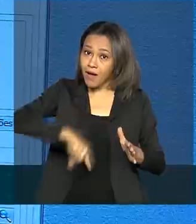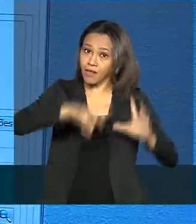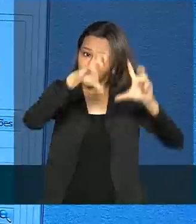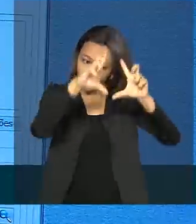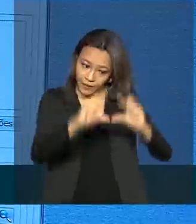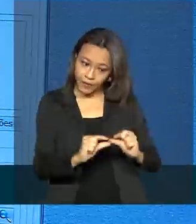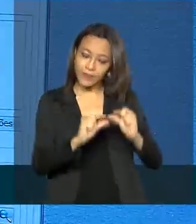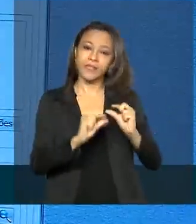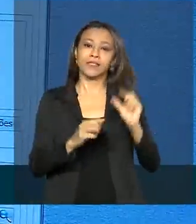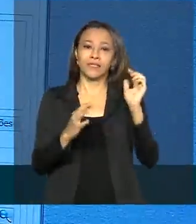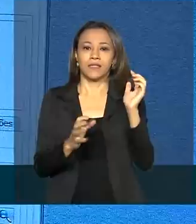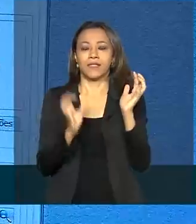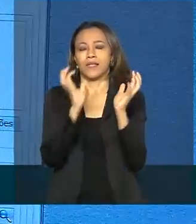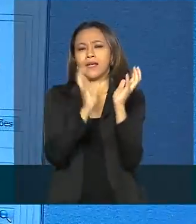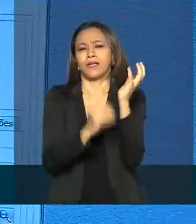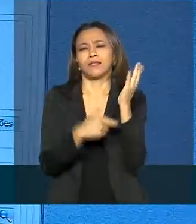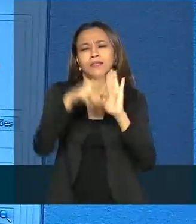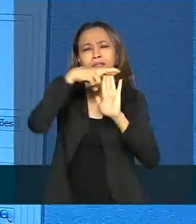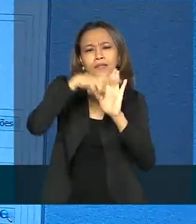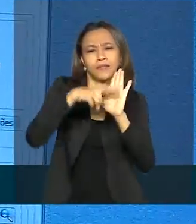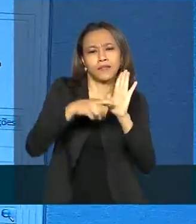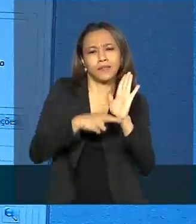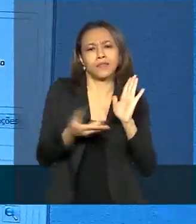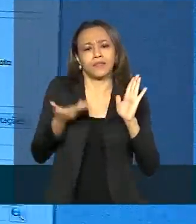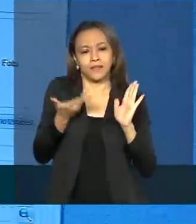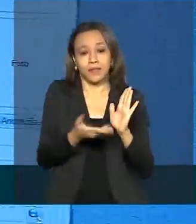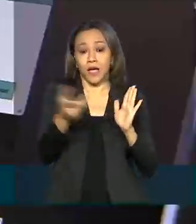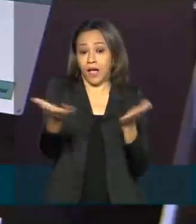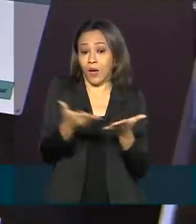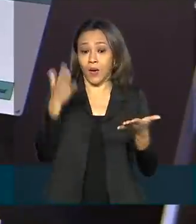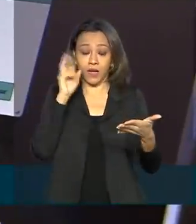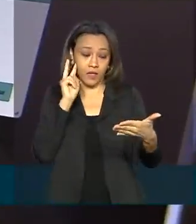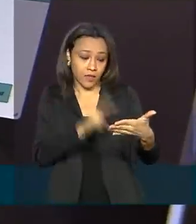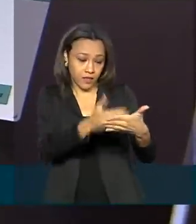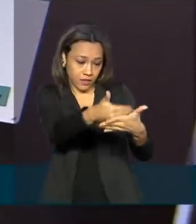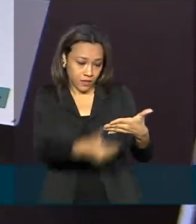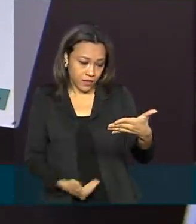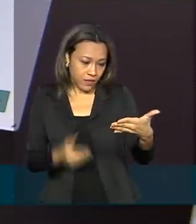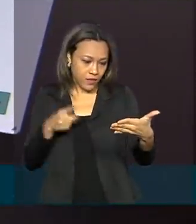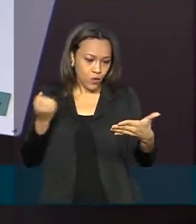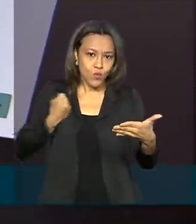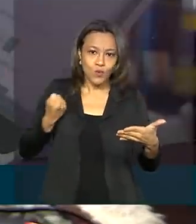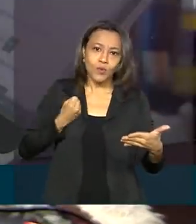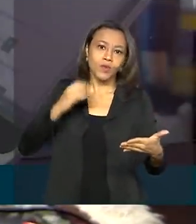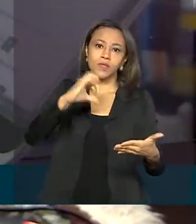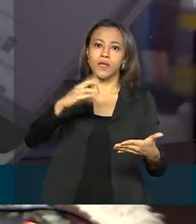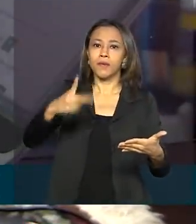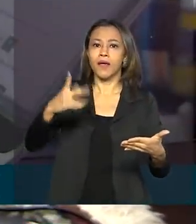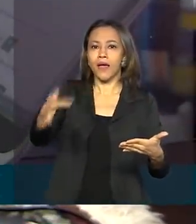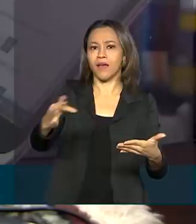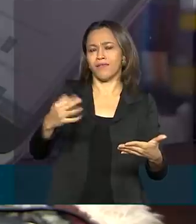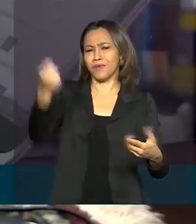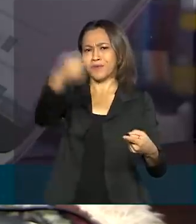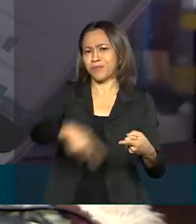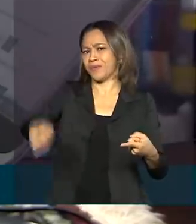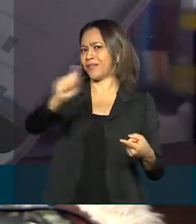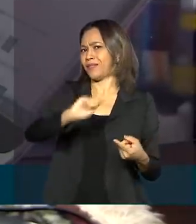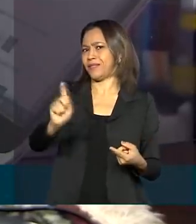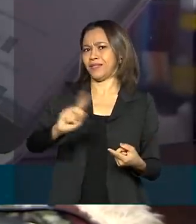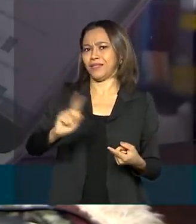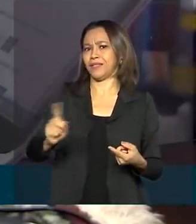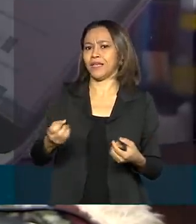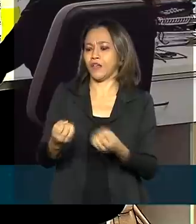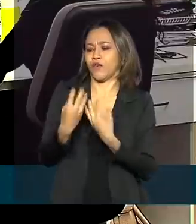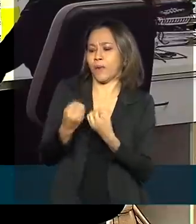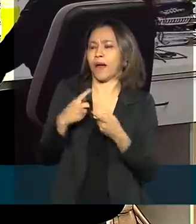sistema. Entre as mudanças, agora o empregado poderá ser identificado apenas com o CPF. Não vai mais ser necessário